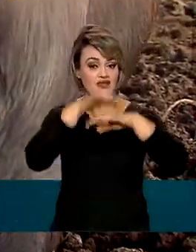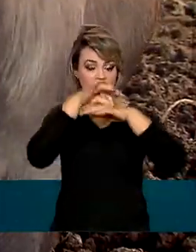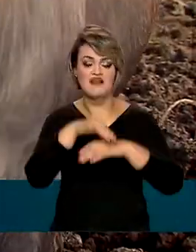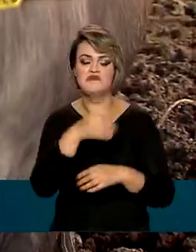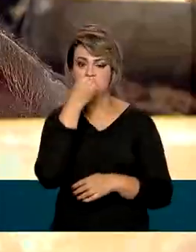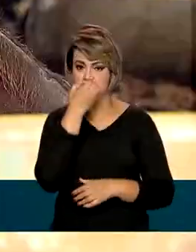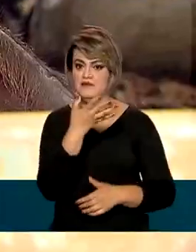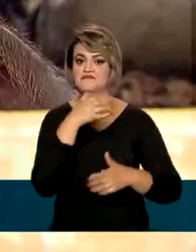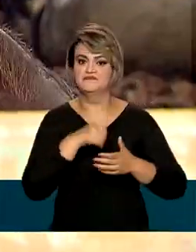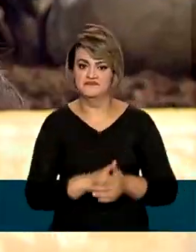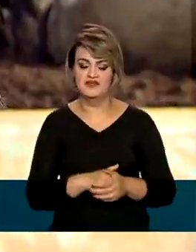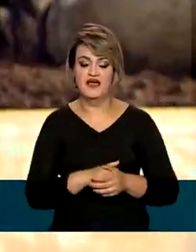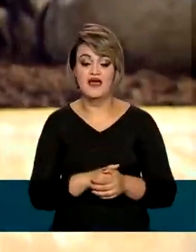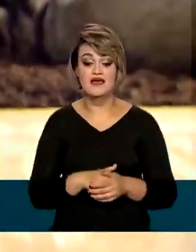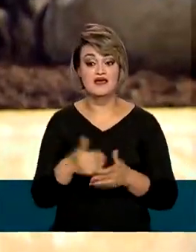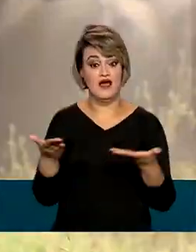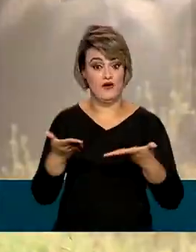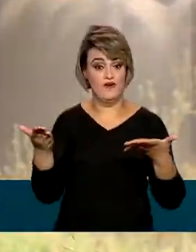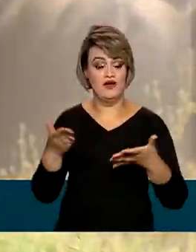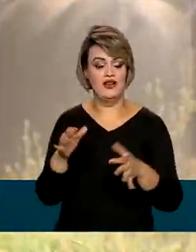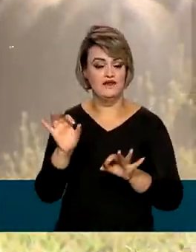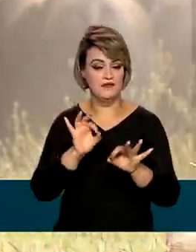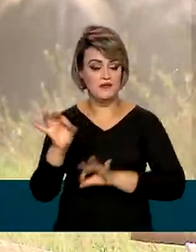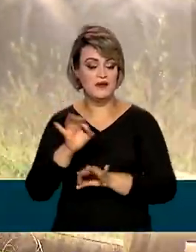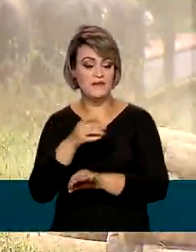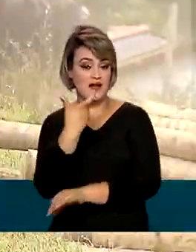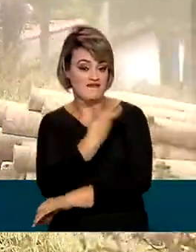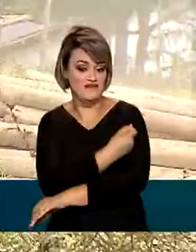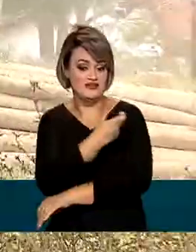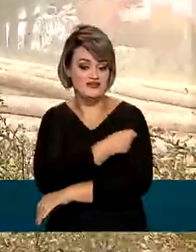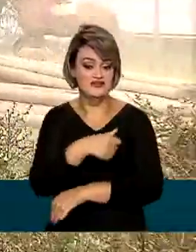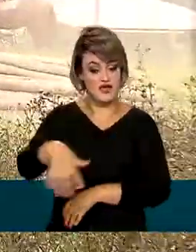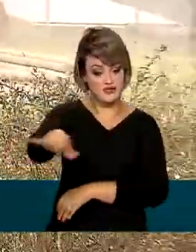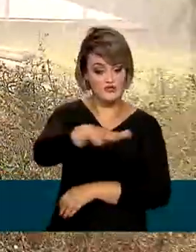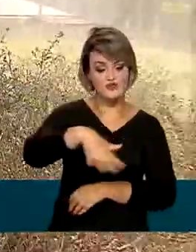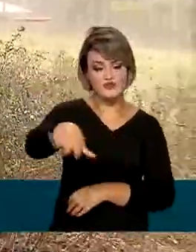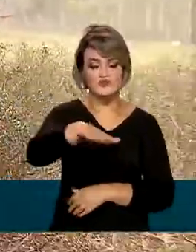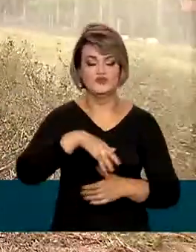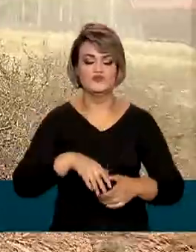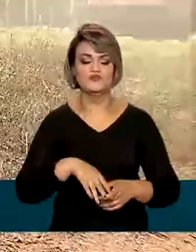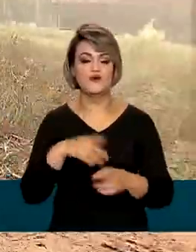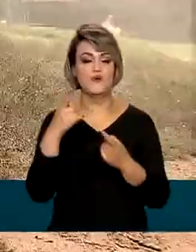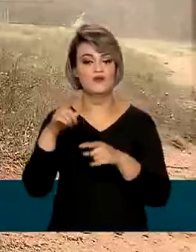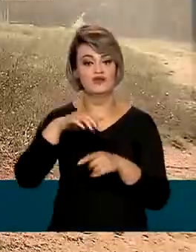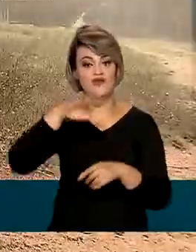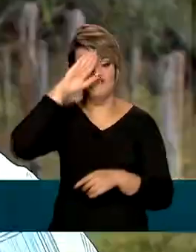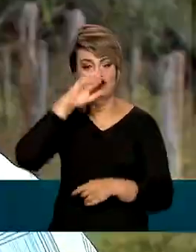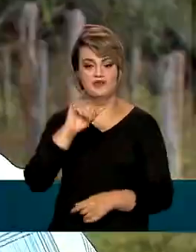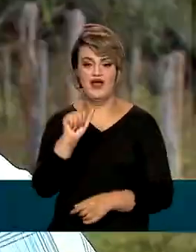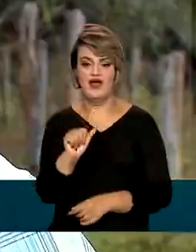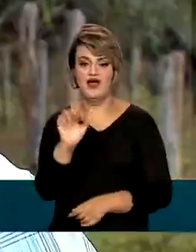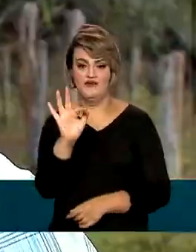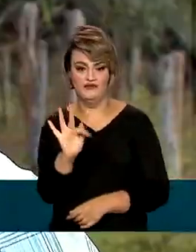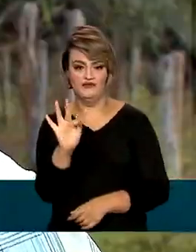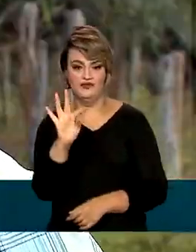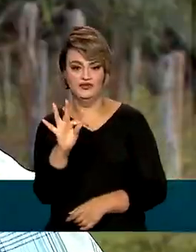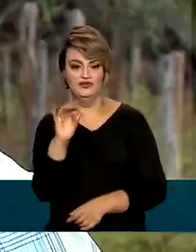excelência. E agora se prepara para vacinar todo o rebanho contra a febre aftosa. Nós